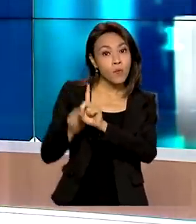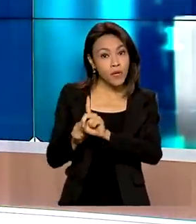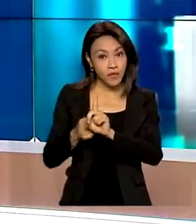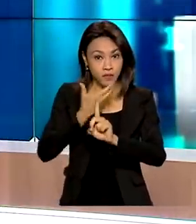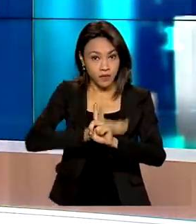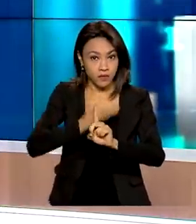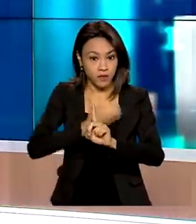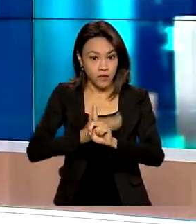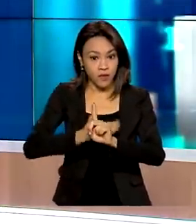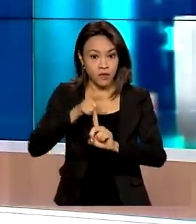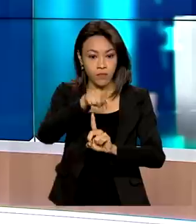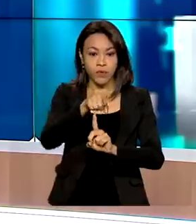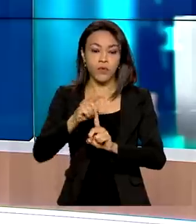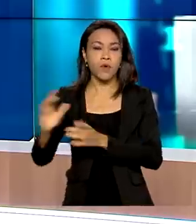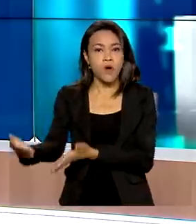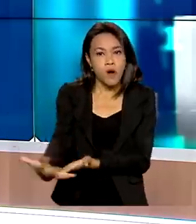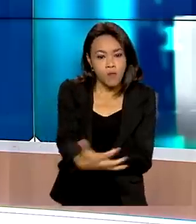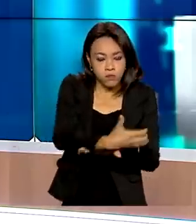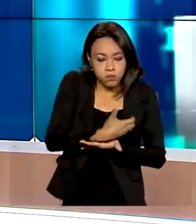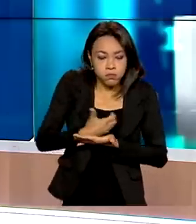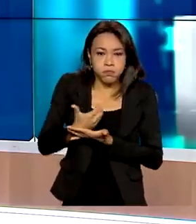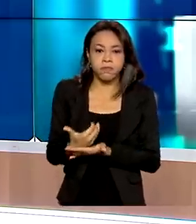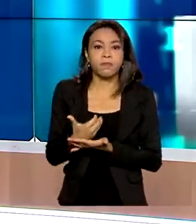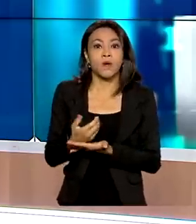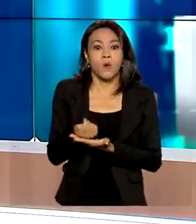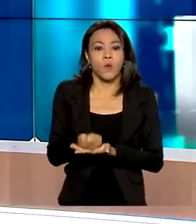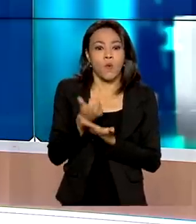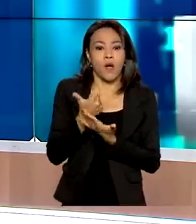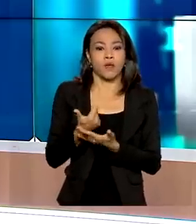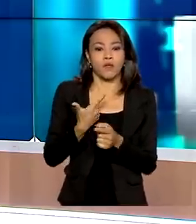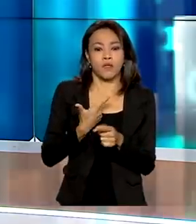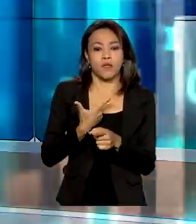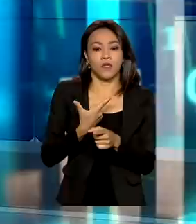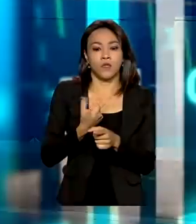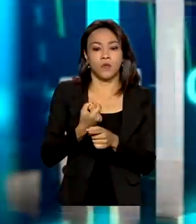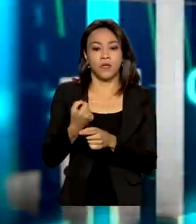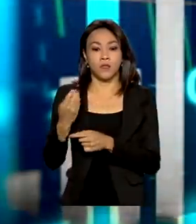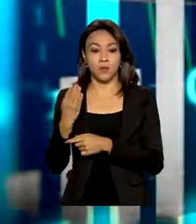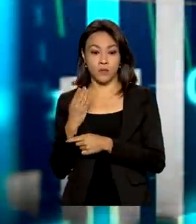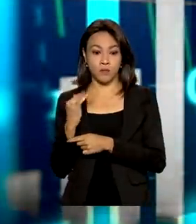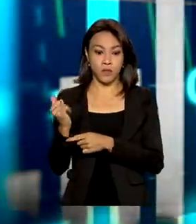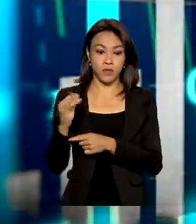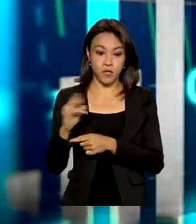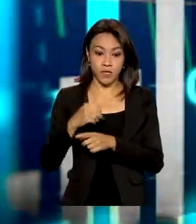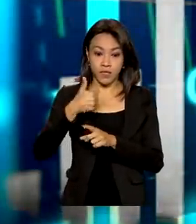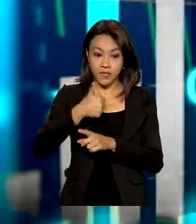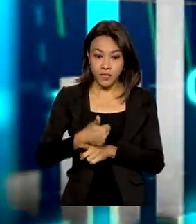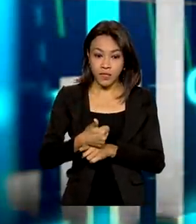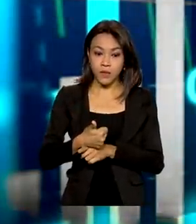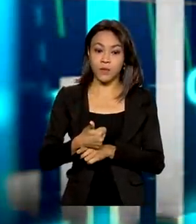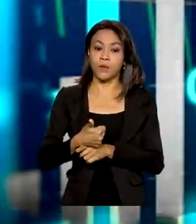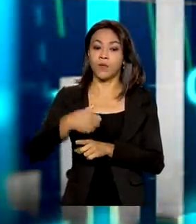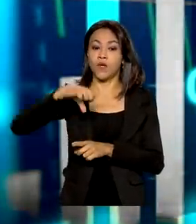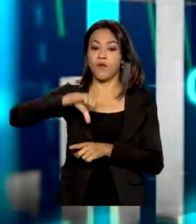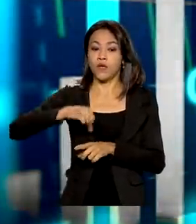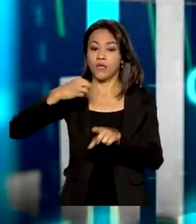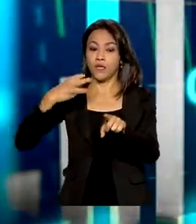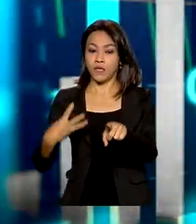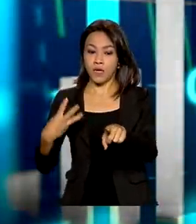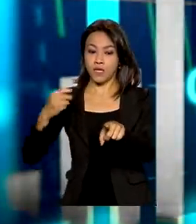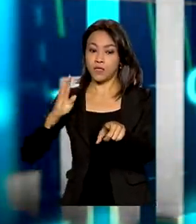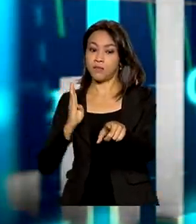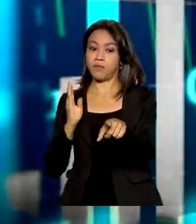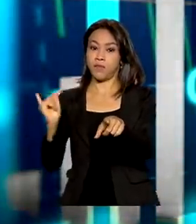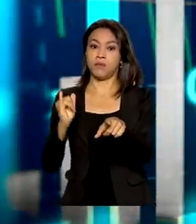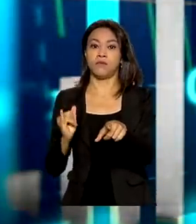a arrecadação do governo federal, da União, chegou a quase 200 bilhões de reais, ou seja, 193 bilhões. O que representa um